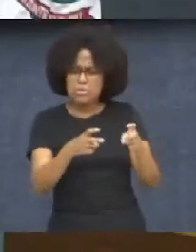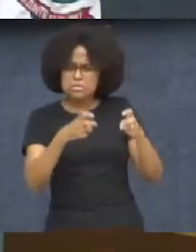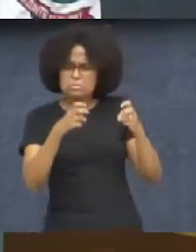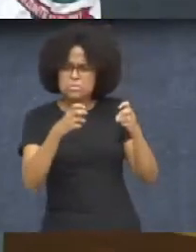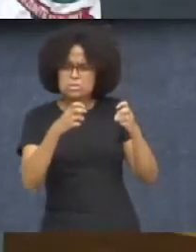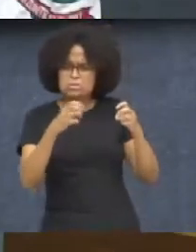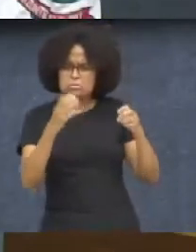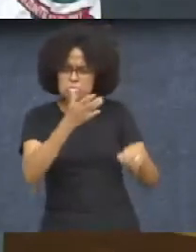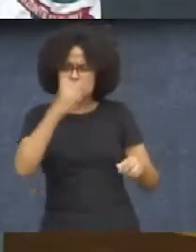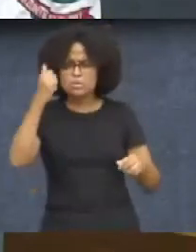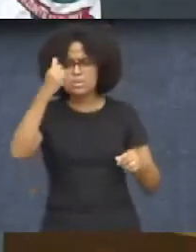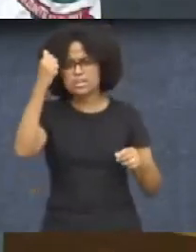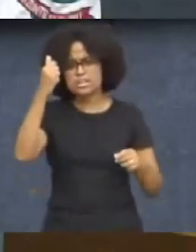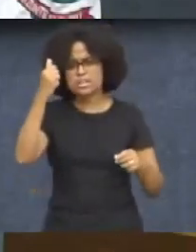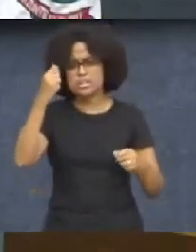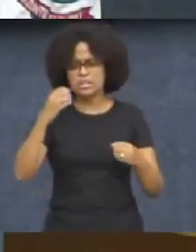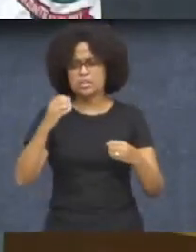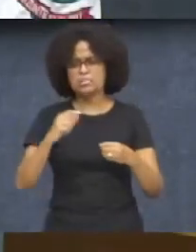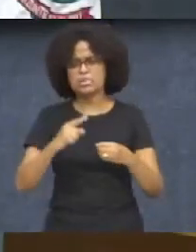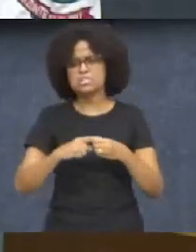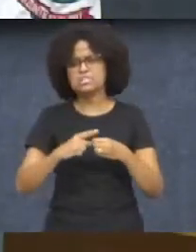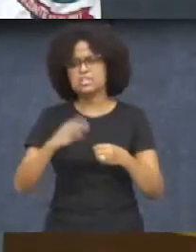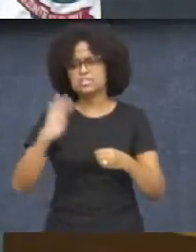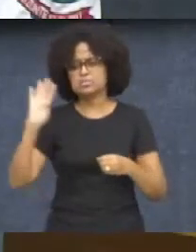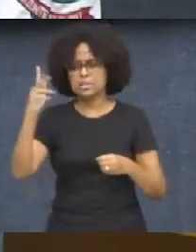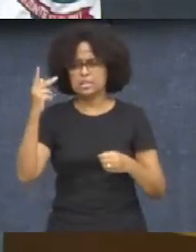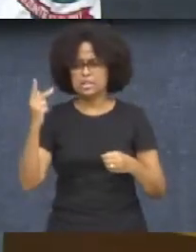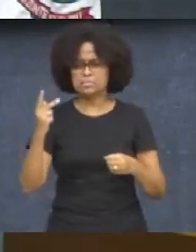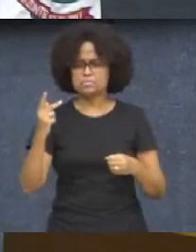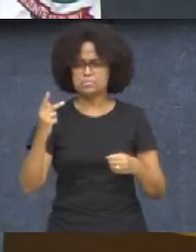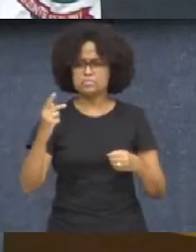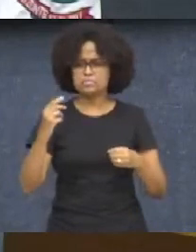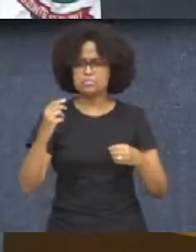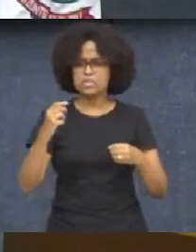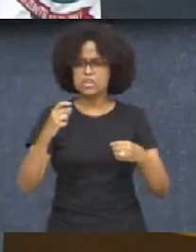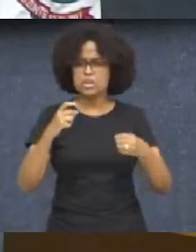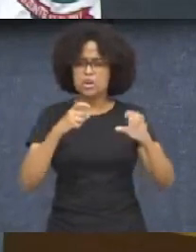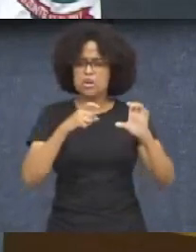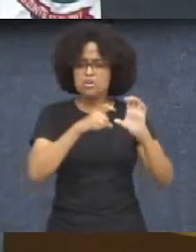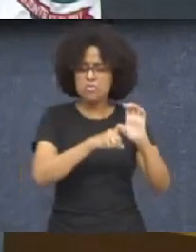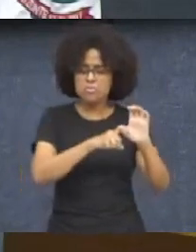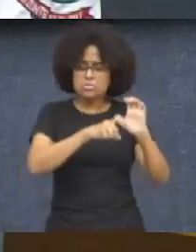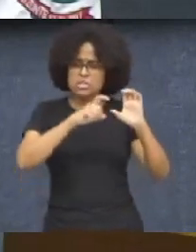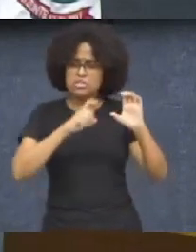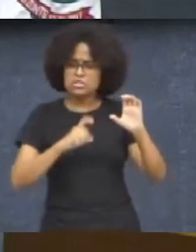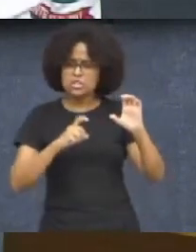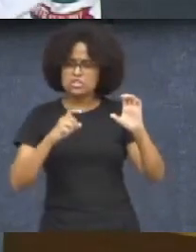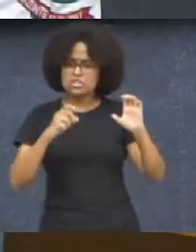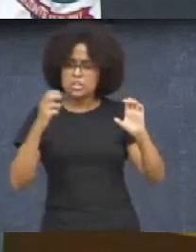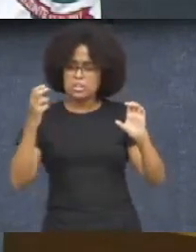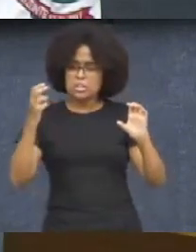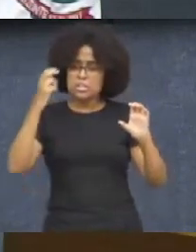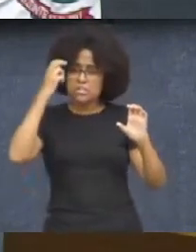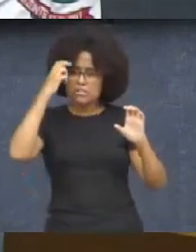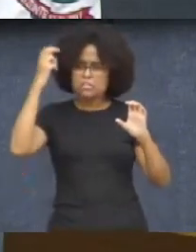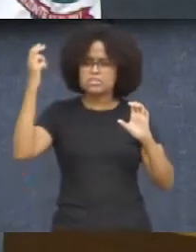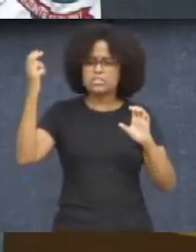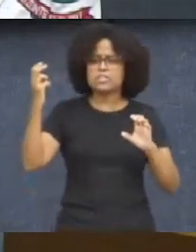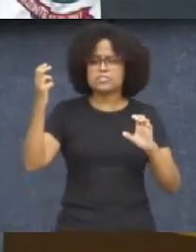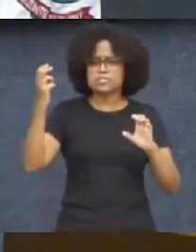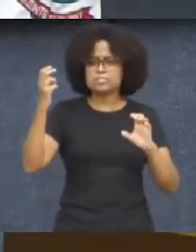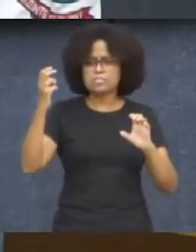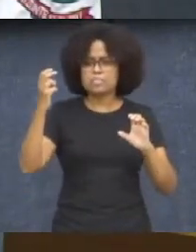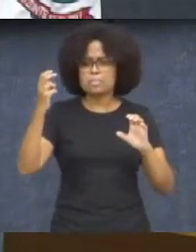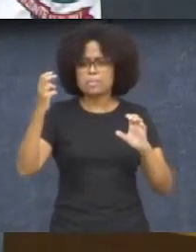cidade. Então, tendo a bilhetagem de uma forma independente e muito mais inteligente e tendo o